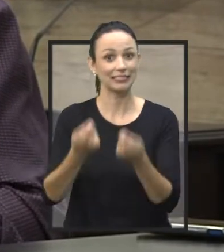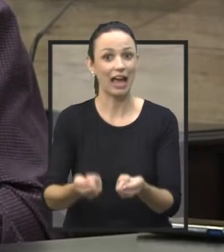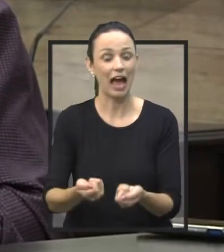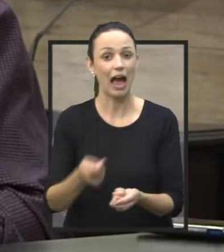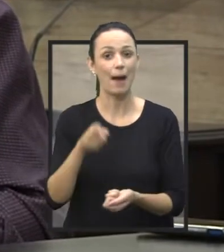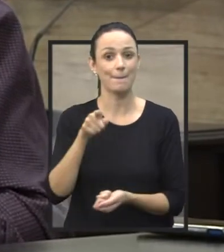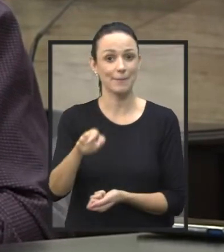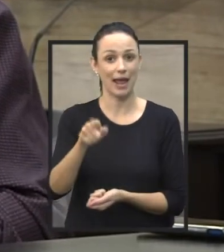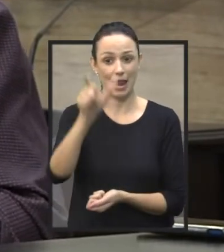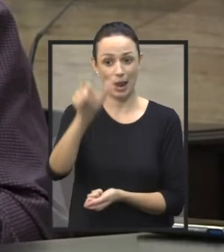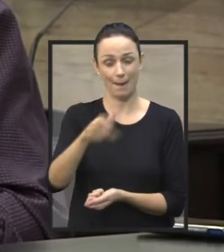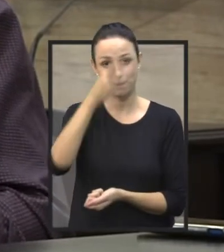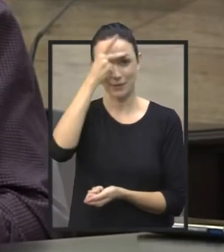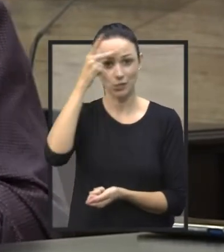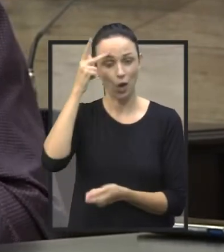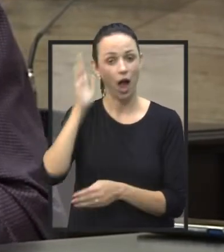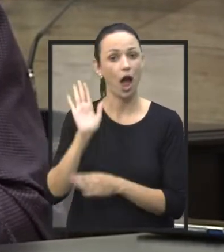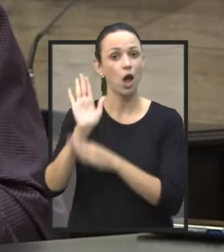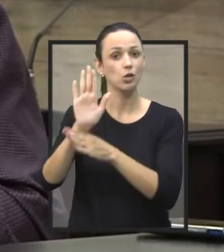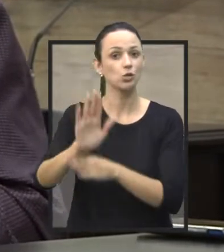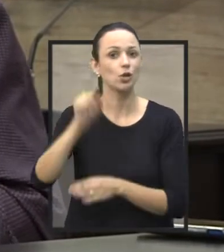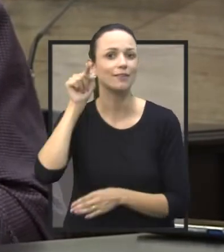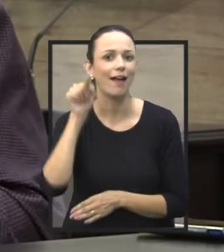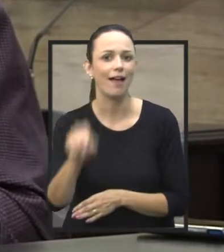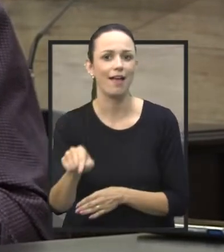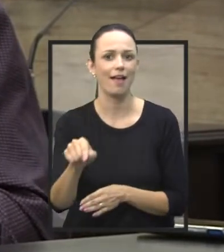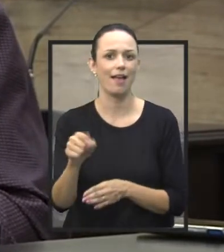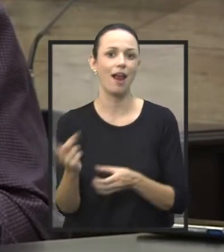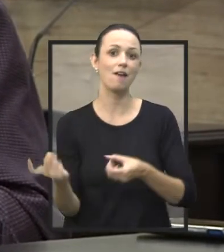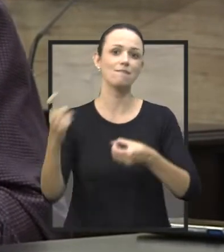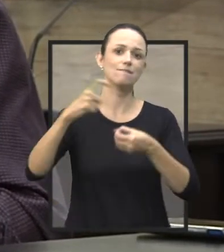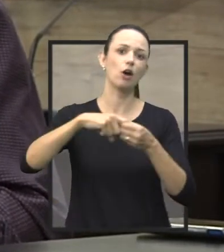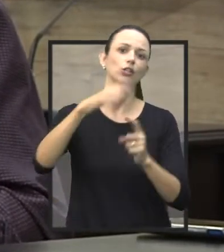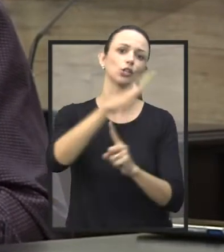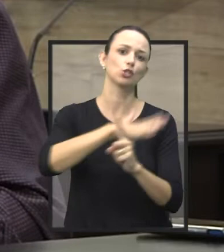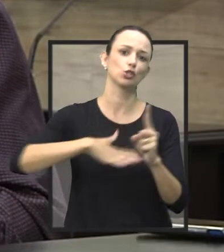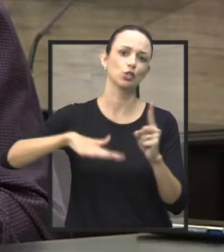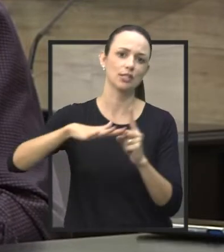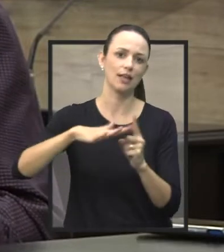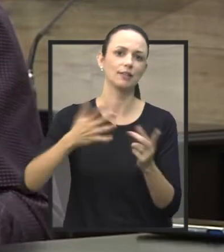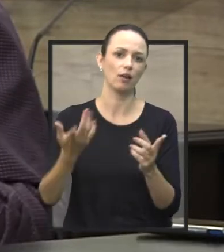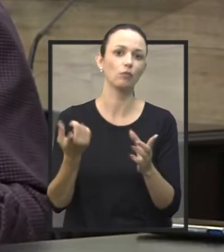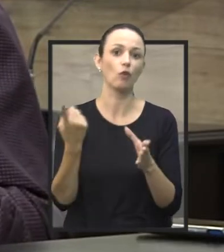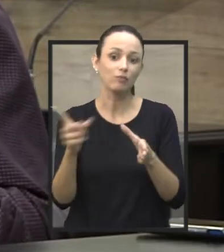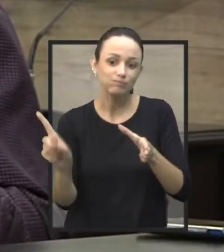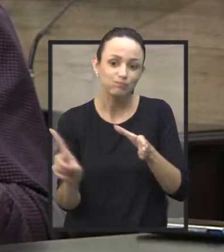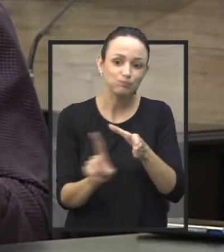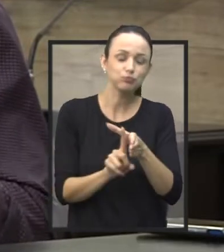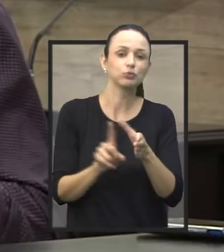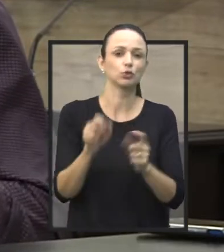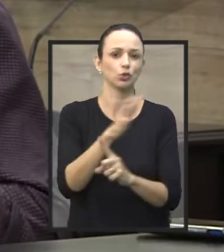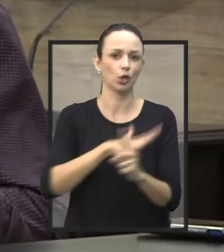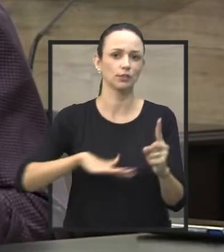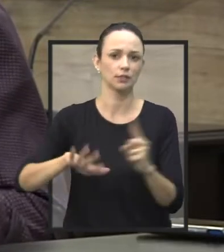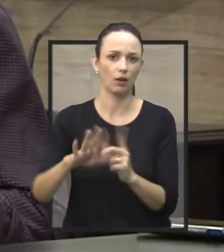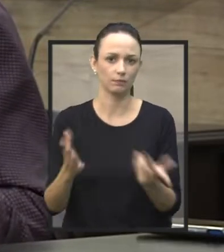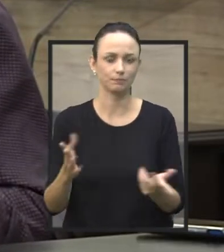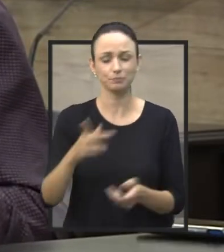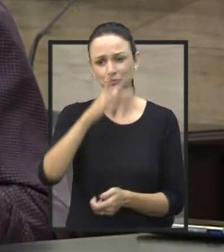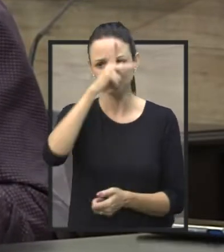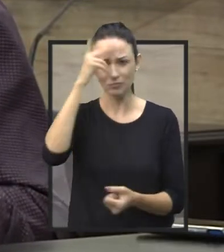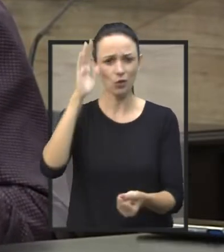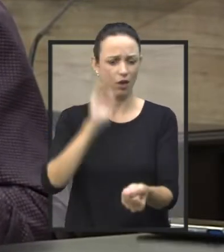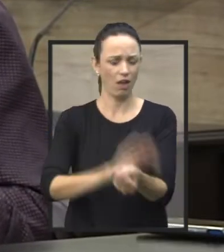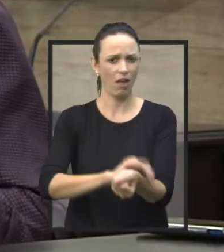oferecer condições para as pessoas, para que elas se reintegrem na sociedade. Agora imagina só, a pessoa dependente químico,